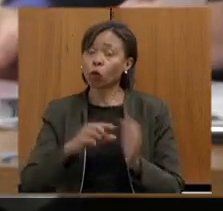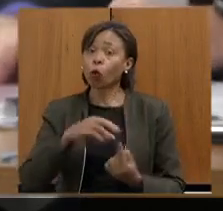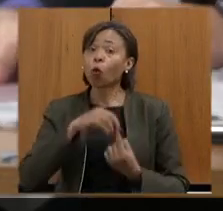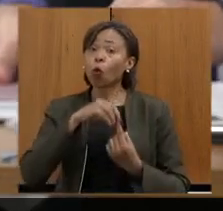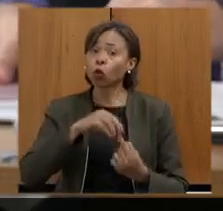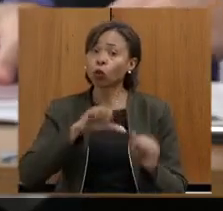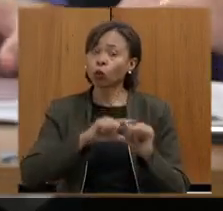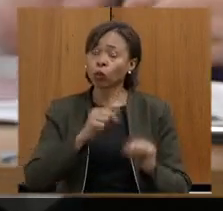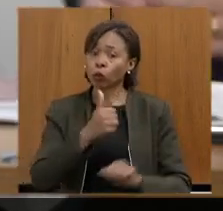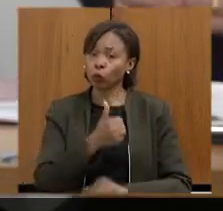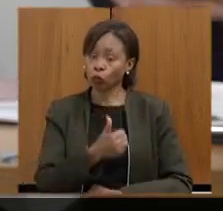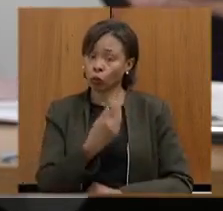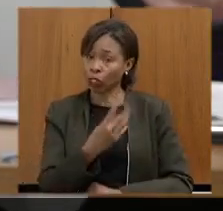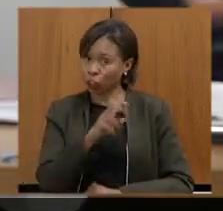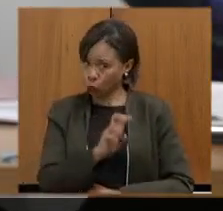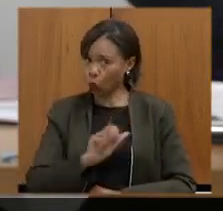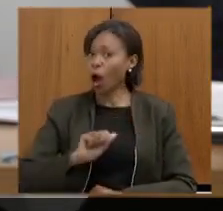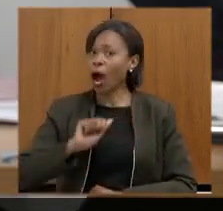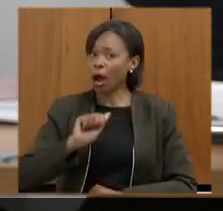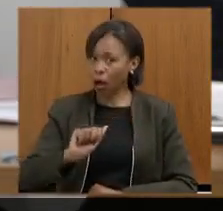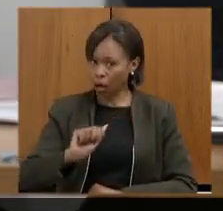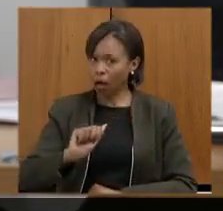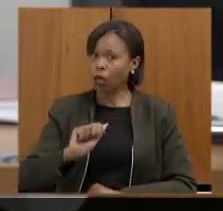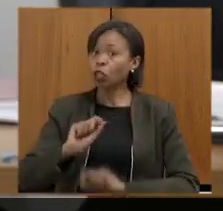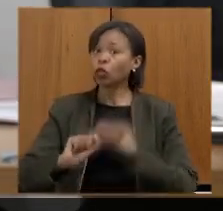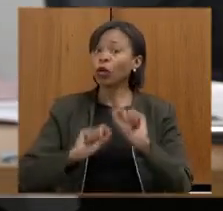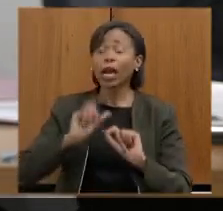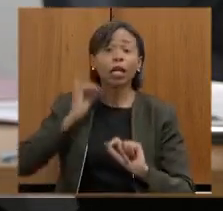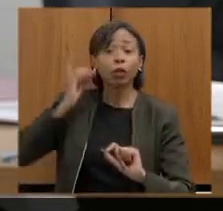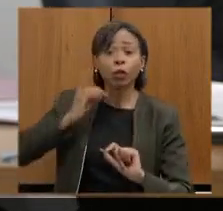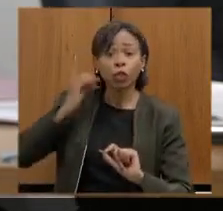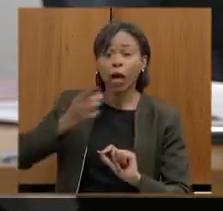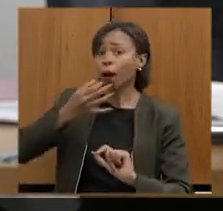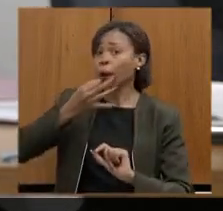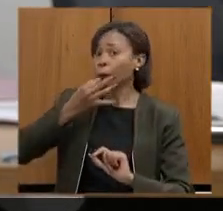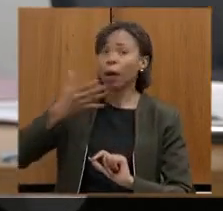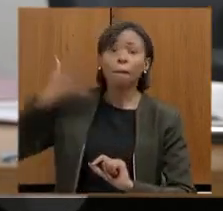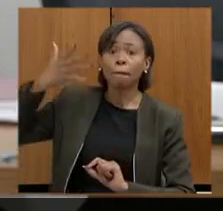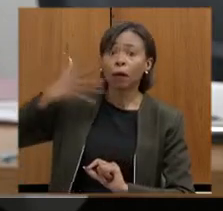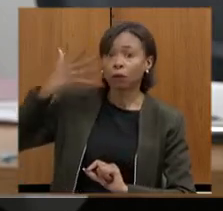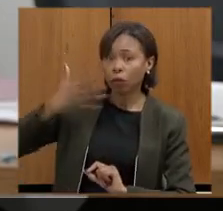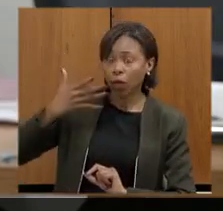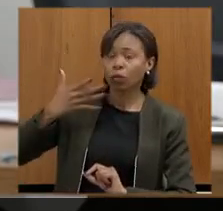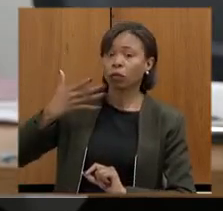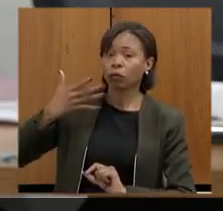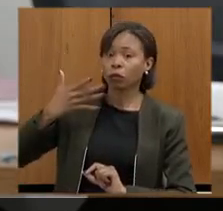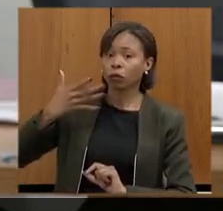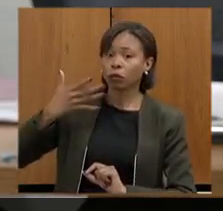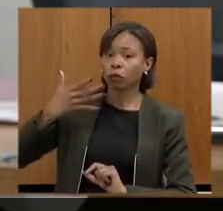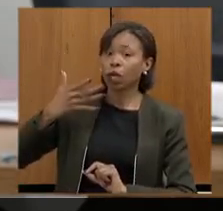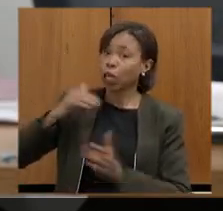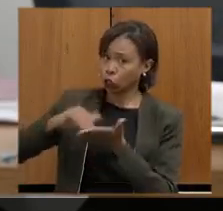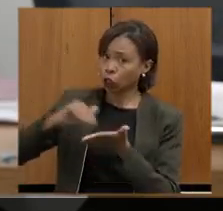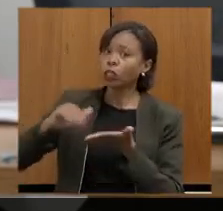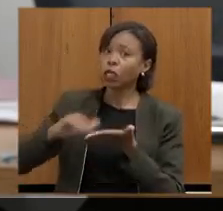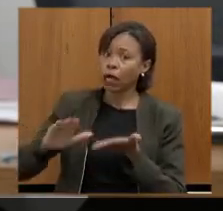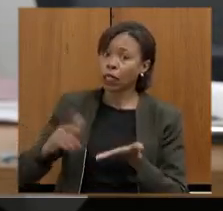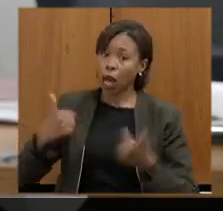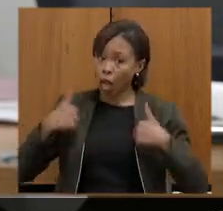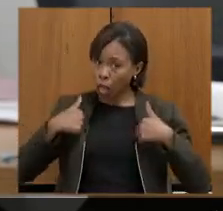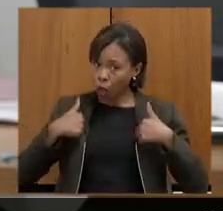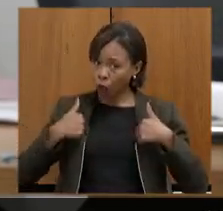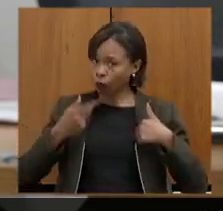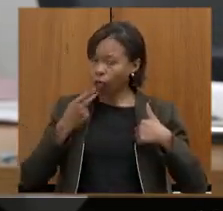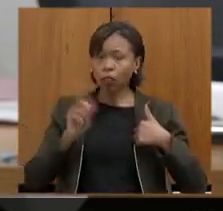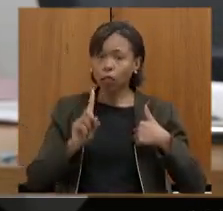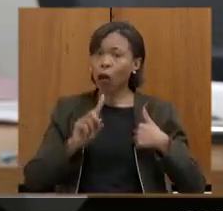convidados, os debates restringem-se à manifestação dos expositores e dos deputados. Isso não sou eu que estou dizendo. Isso daqui é o regimento em